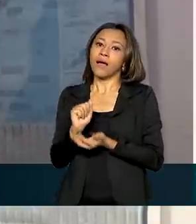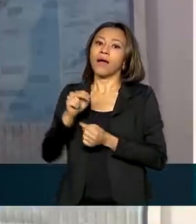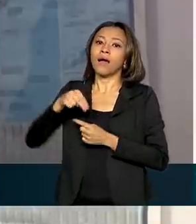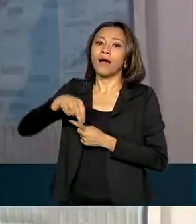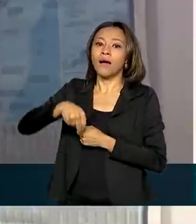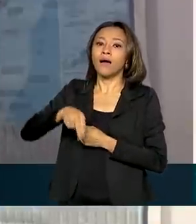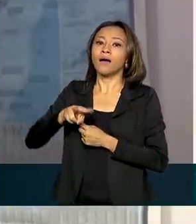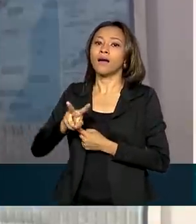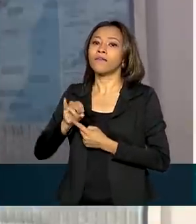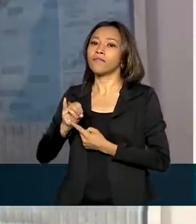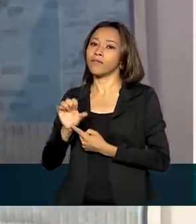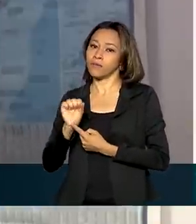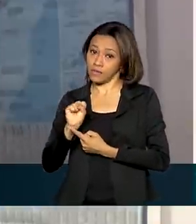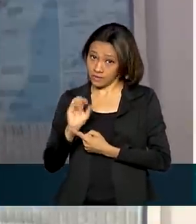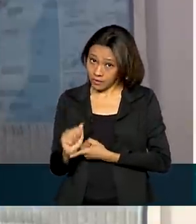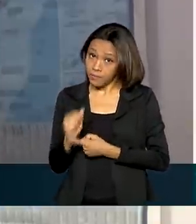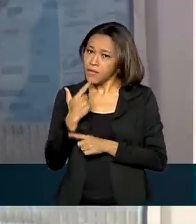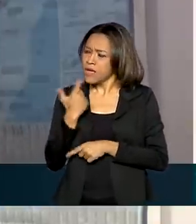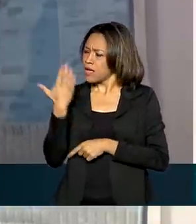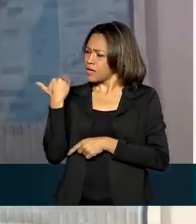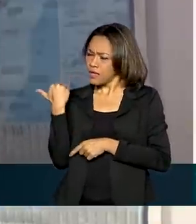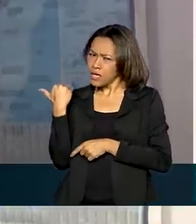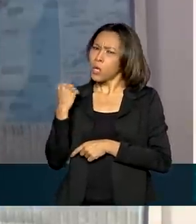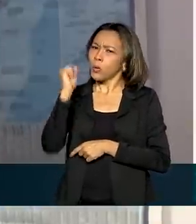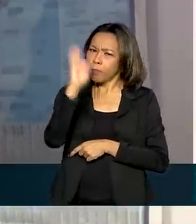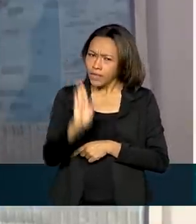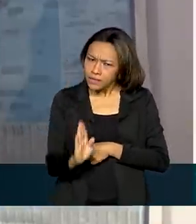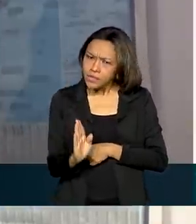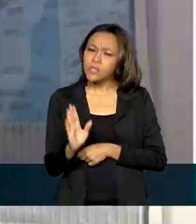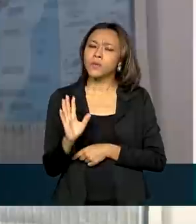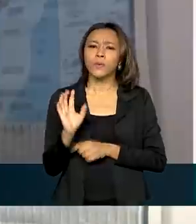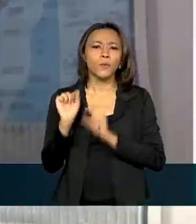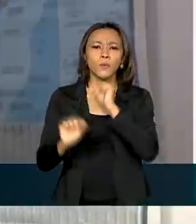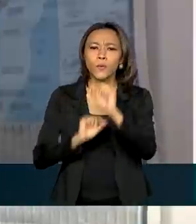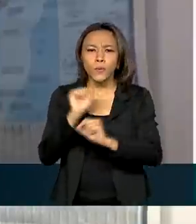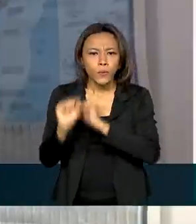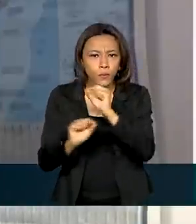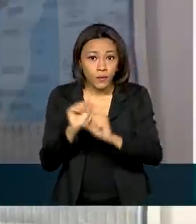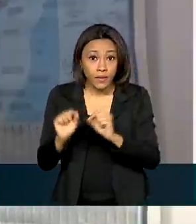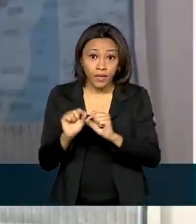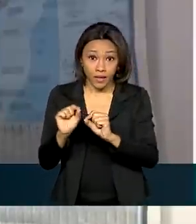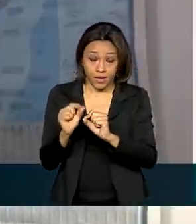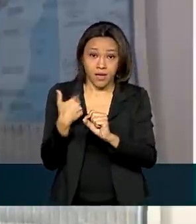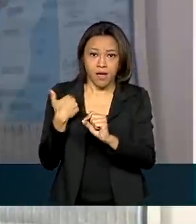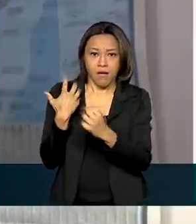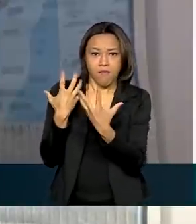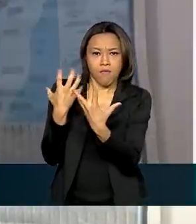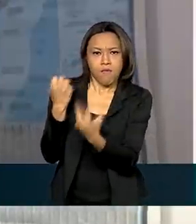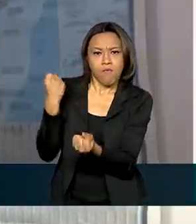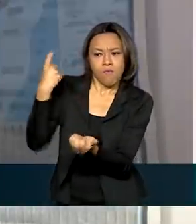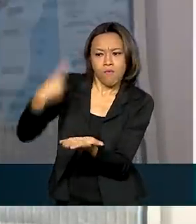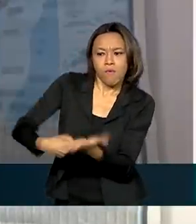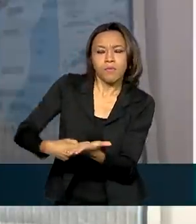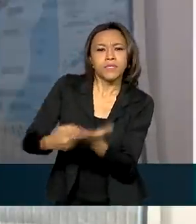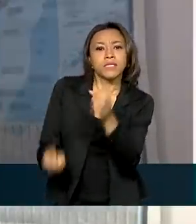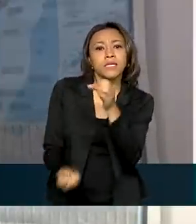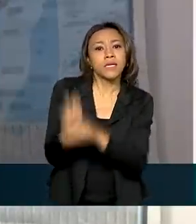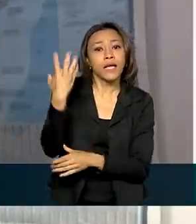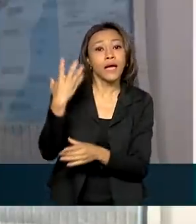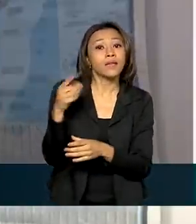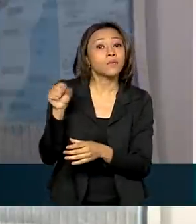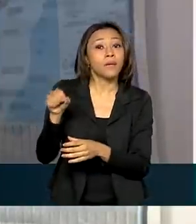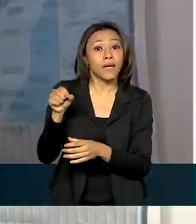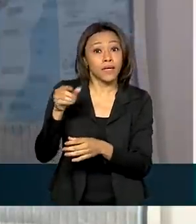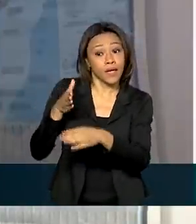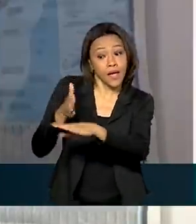população. Recentemente, o Brasil aderiu ao COVAX Facility, um mecanismo criado pela Organização Mundial de Saúde para assegurar